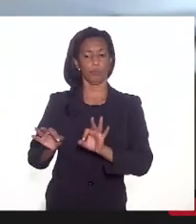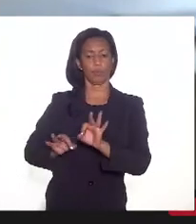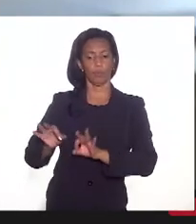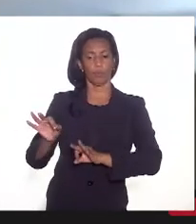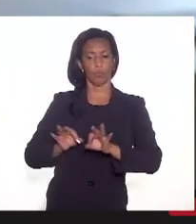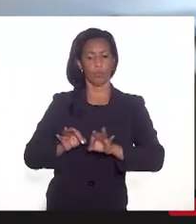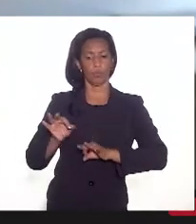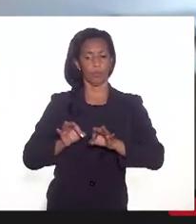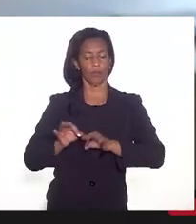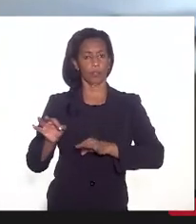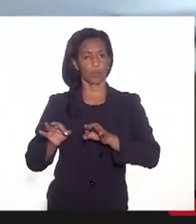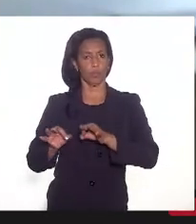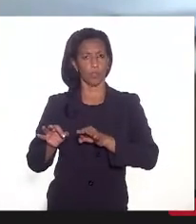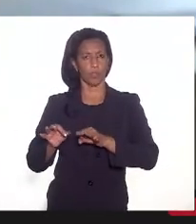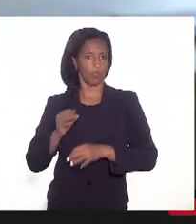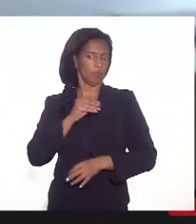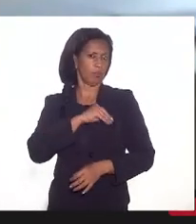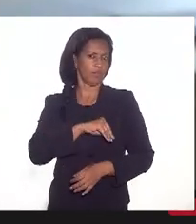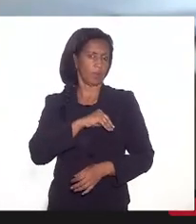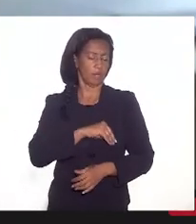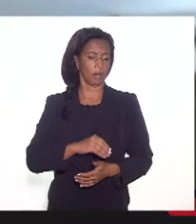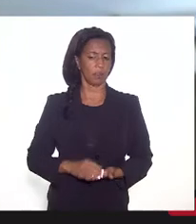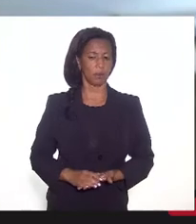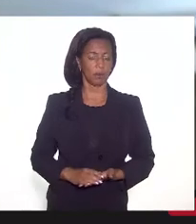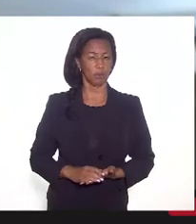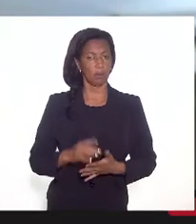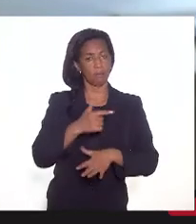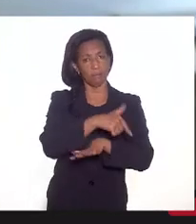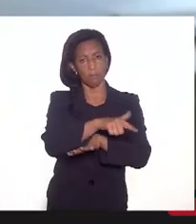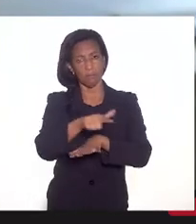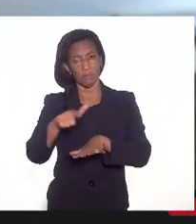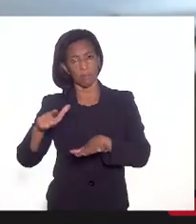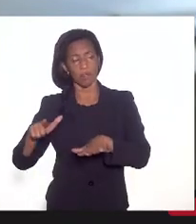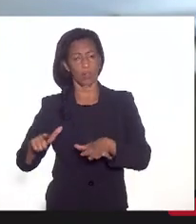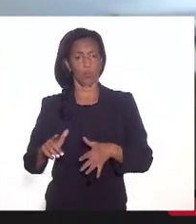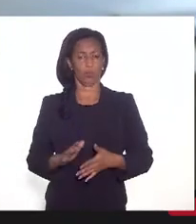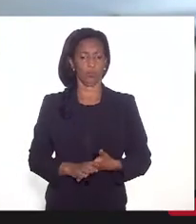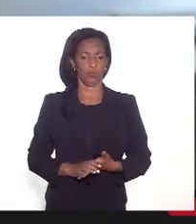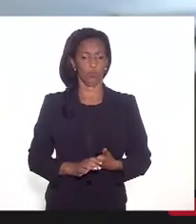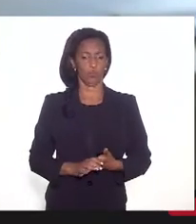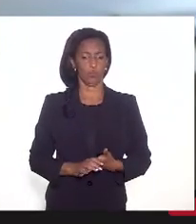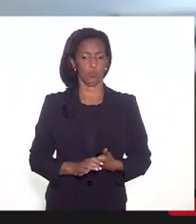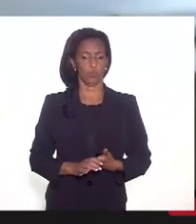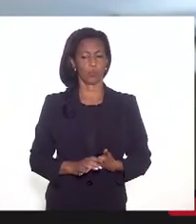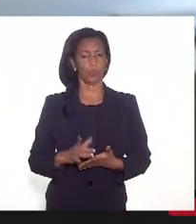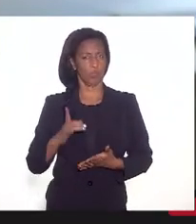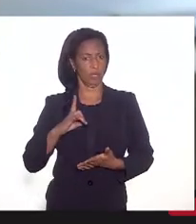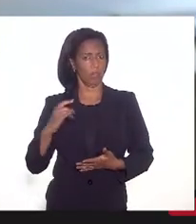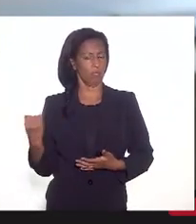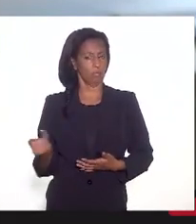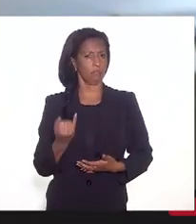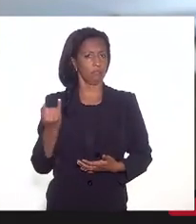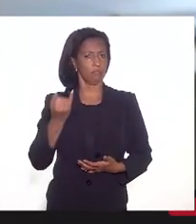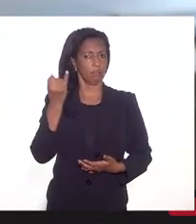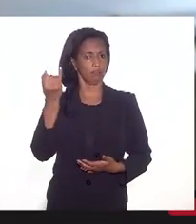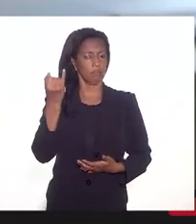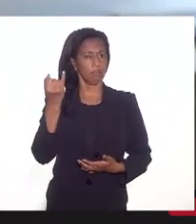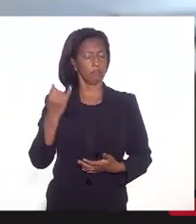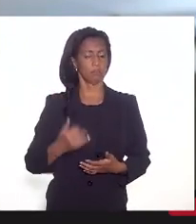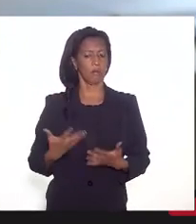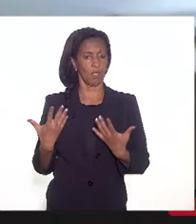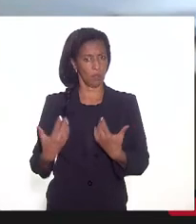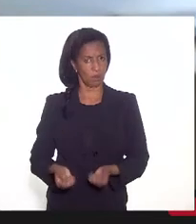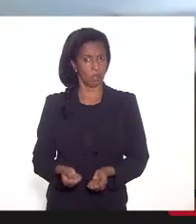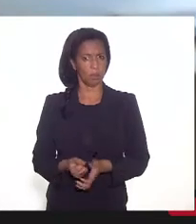cargos e salários, entre outros, mas esses três têm uma relevância preeminente.